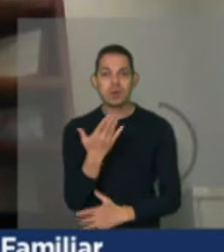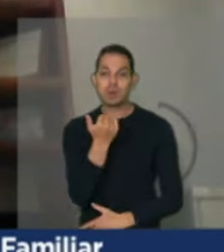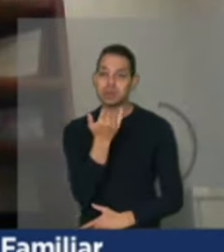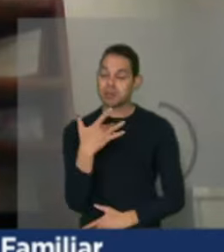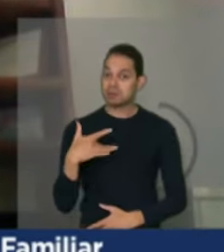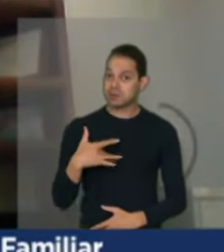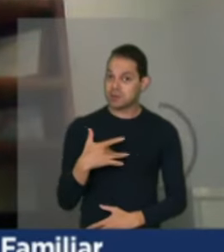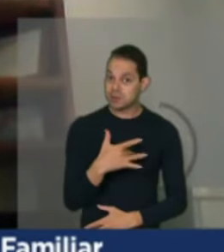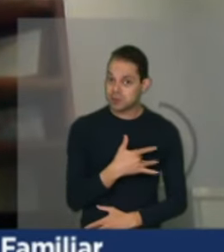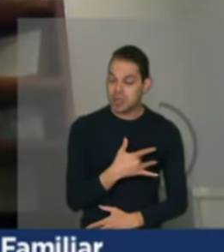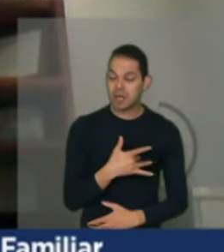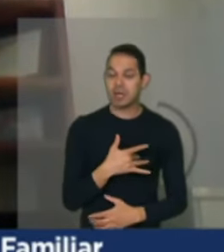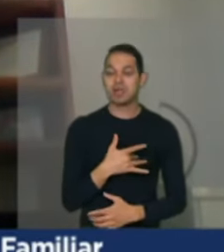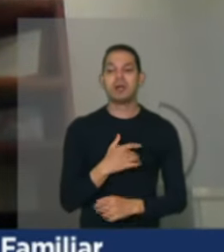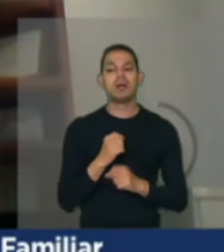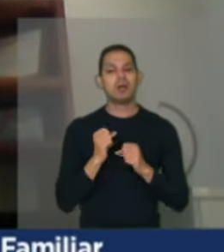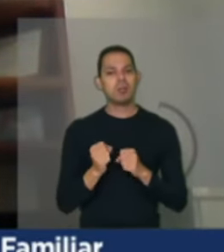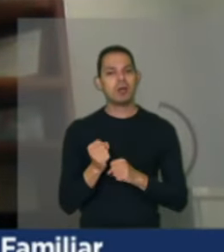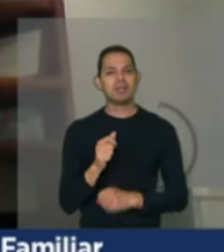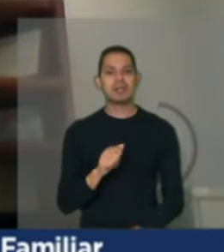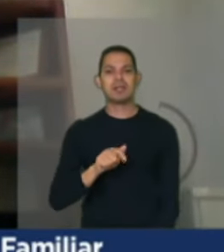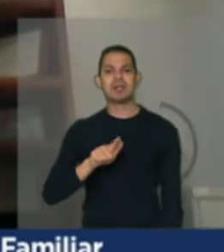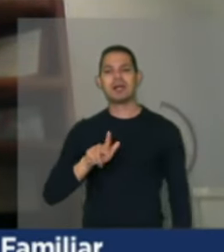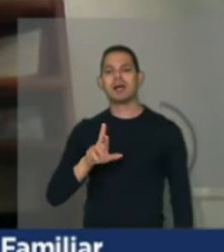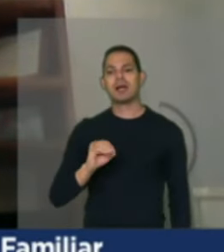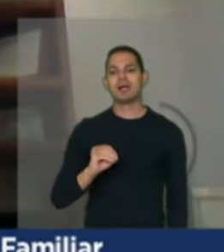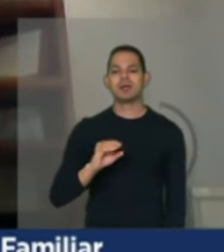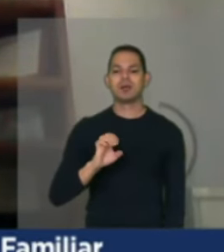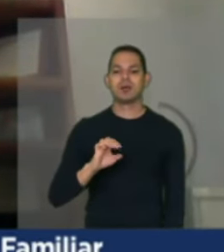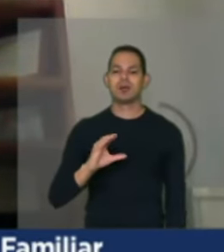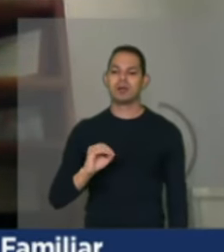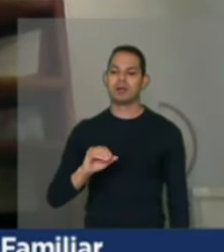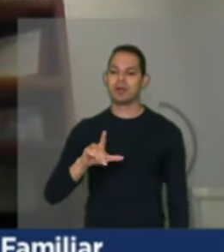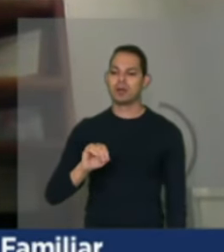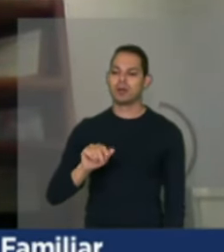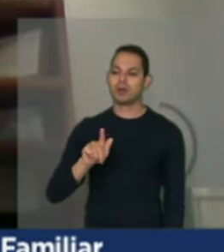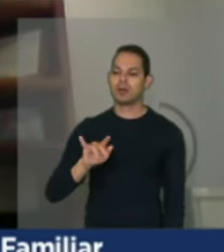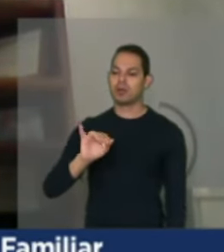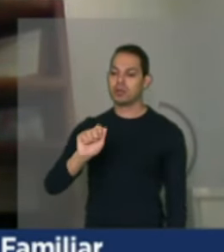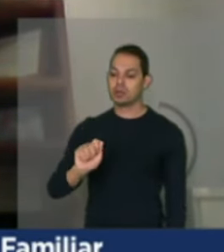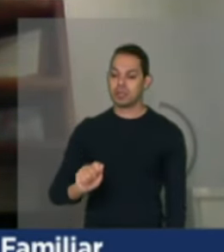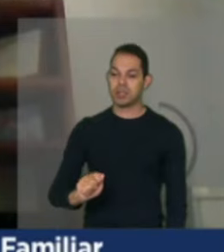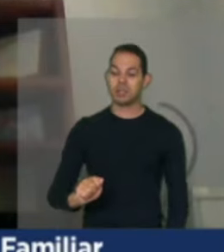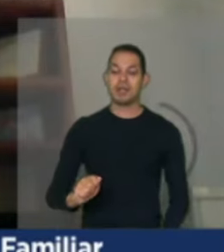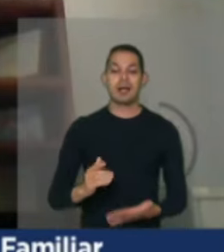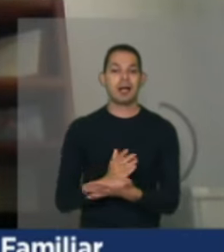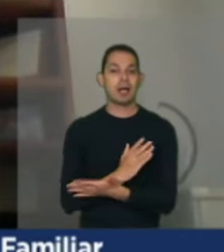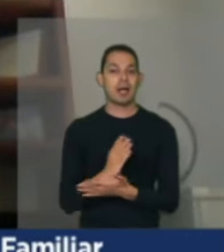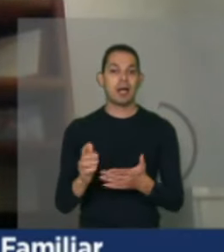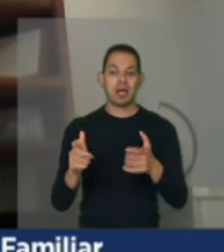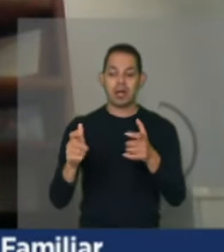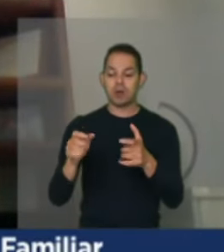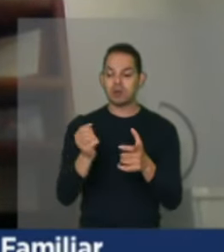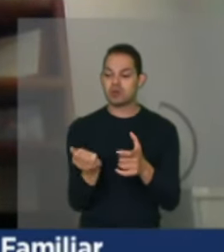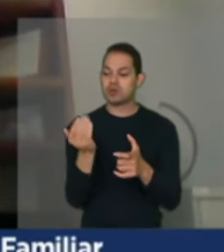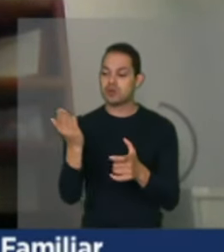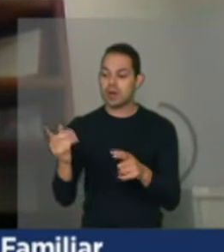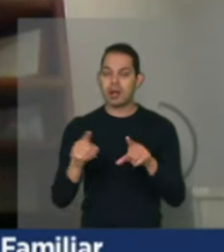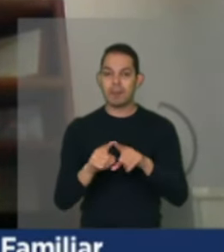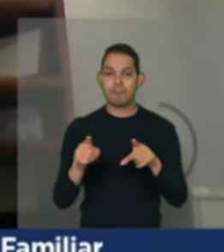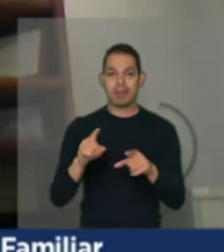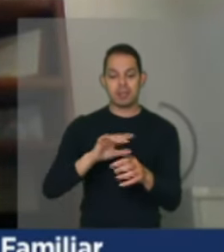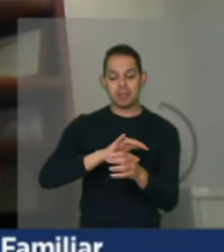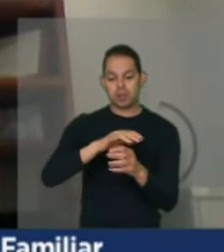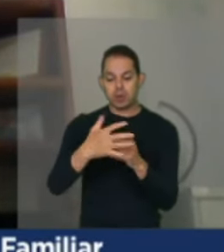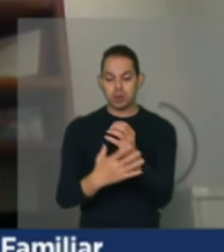que pode ser agroecologia, talvez nem todos estejam nesse campo agroecológico, mas a produção sustentável